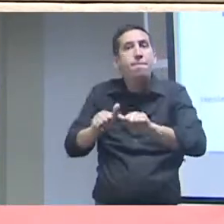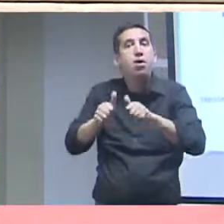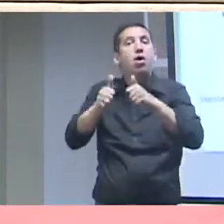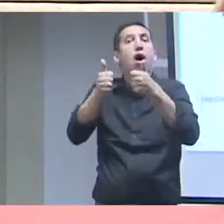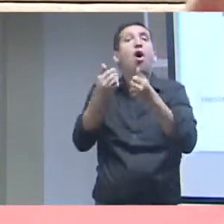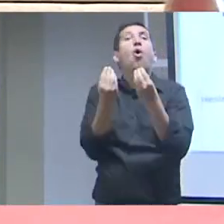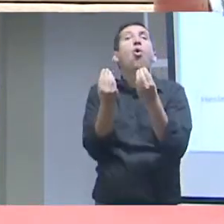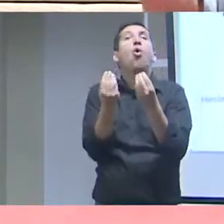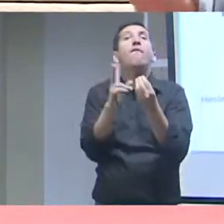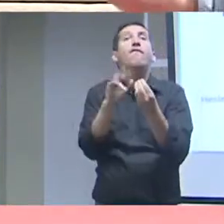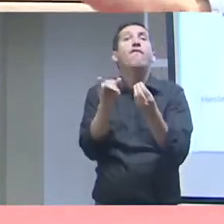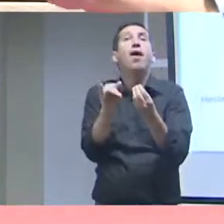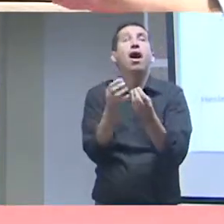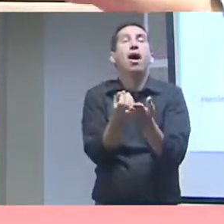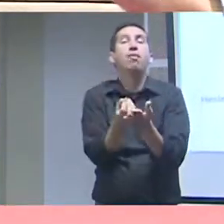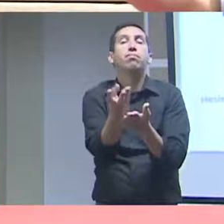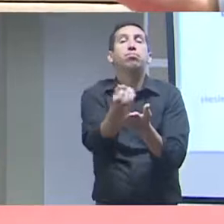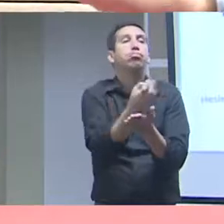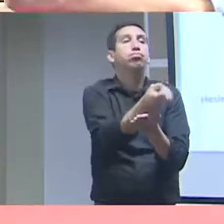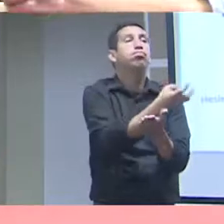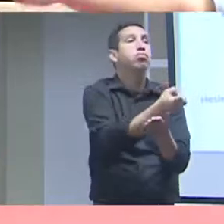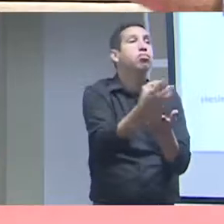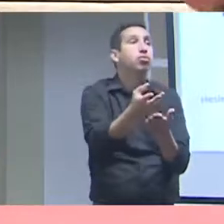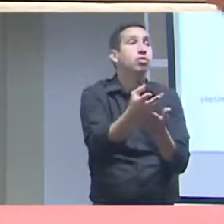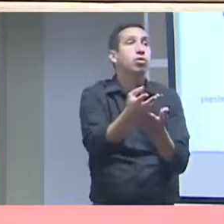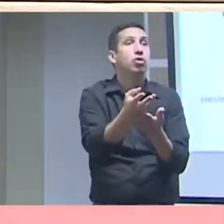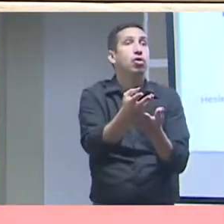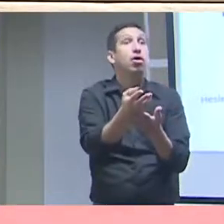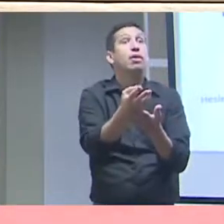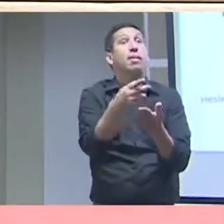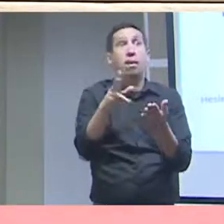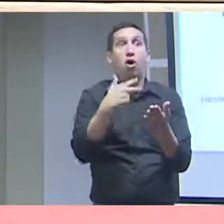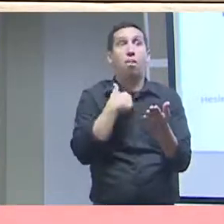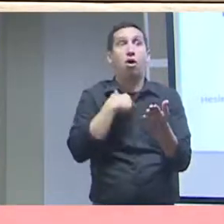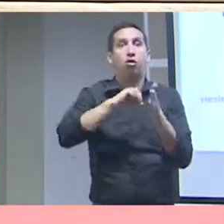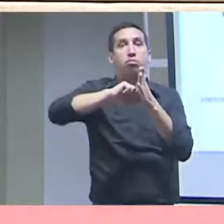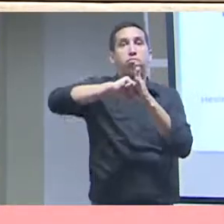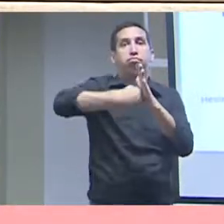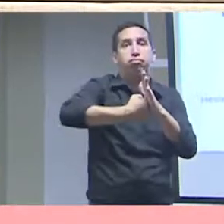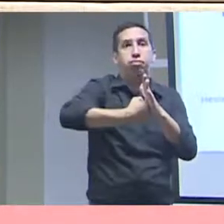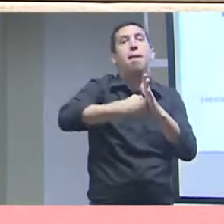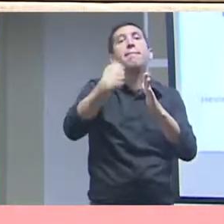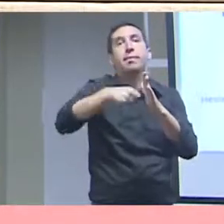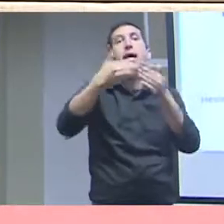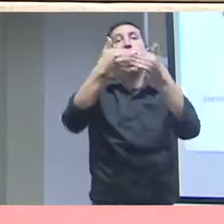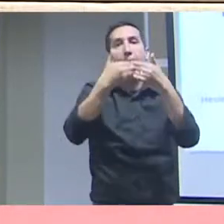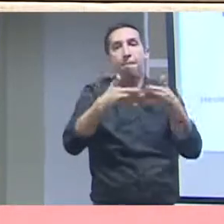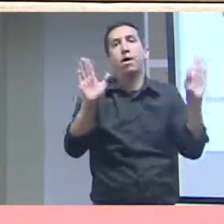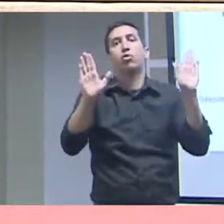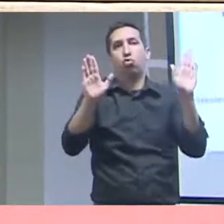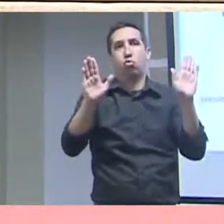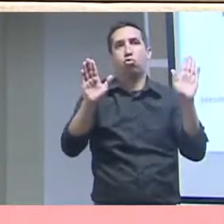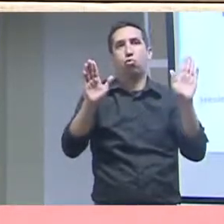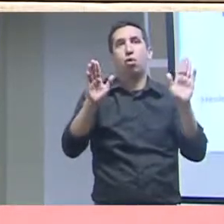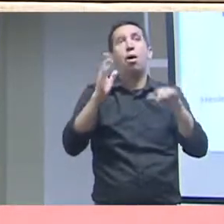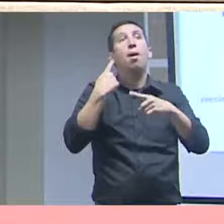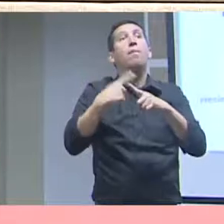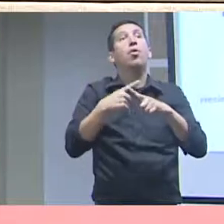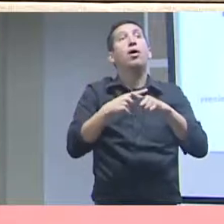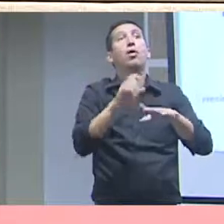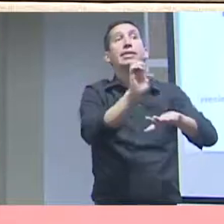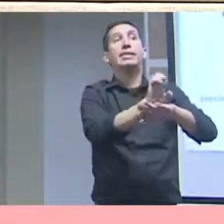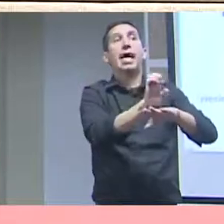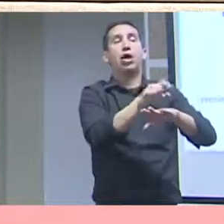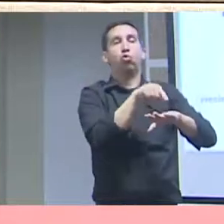como eles vão disponibilizar esses dados, mas de que forma? Em formatos abertos. Porque o Estado brasileiro opta por